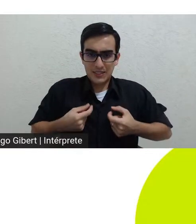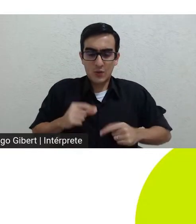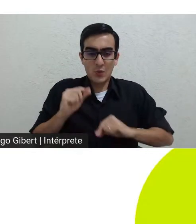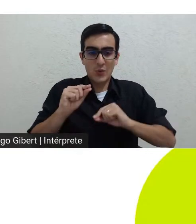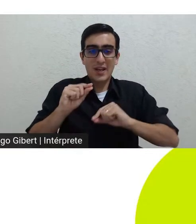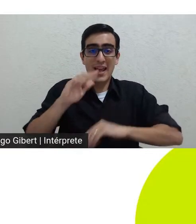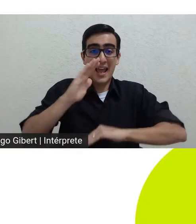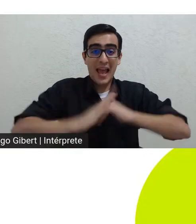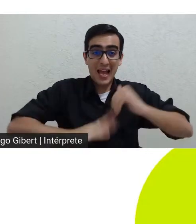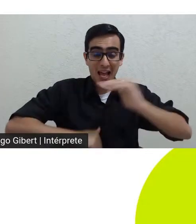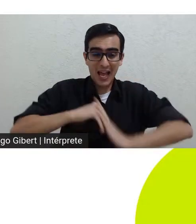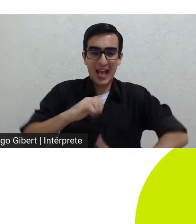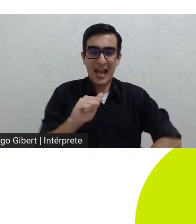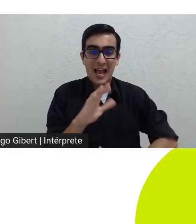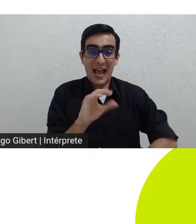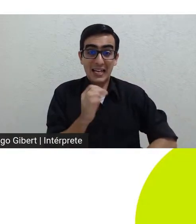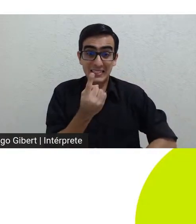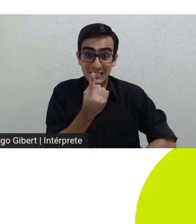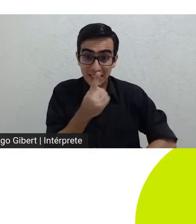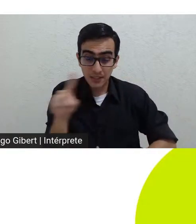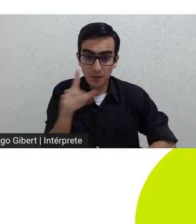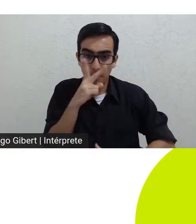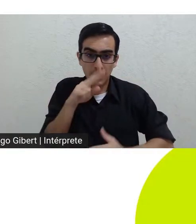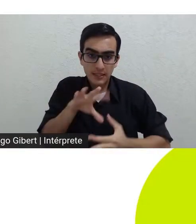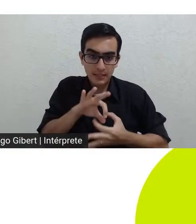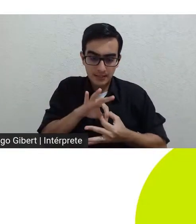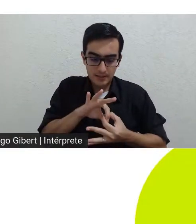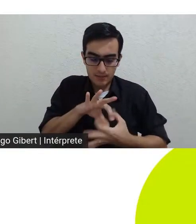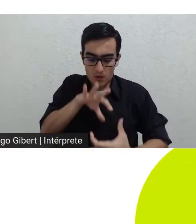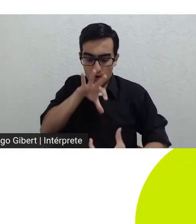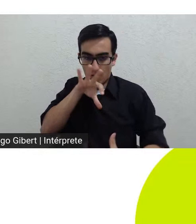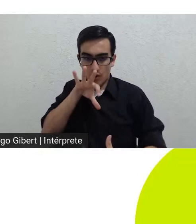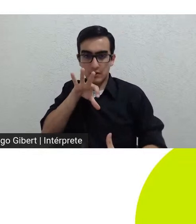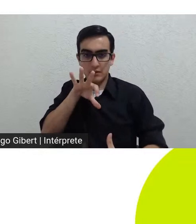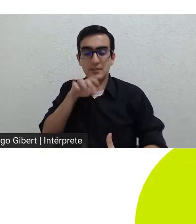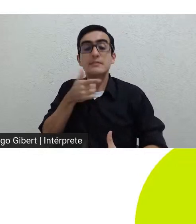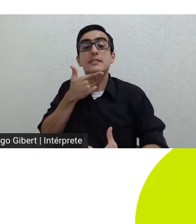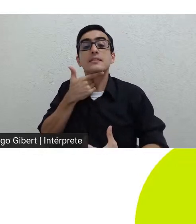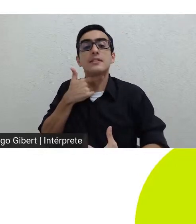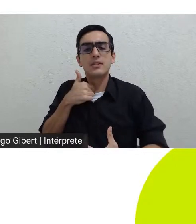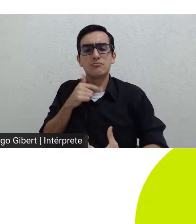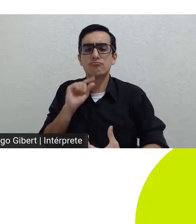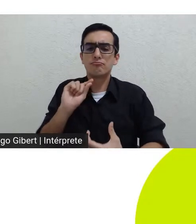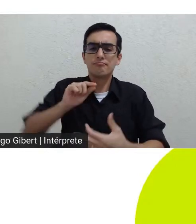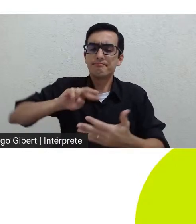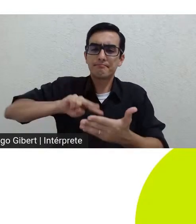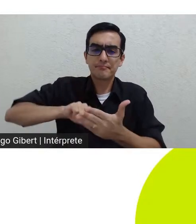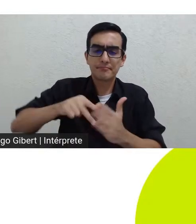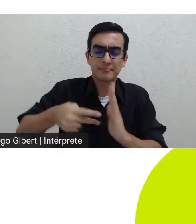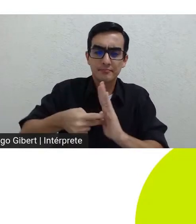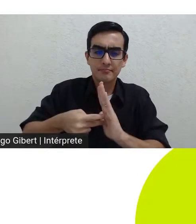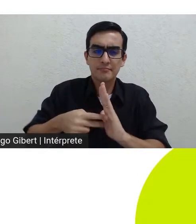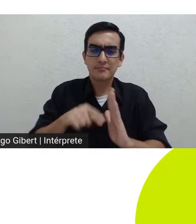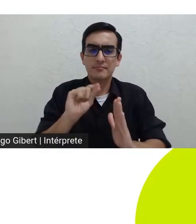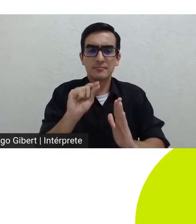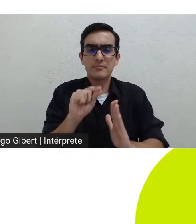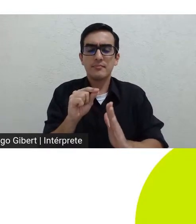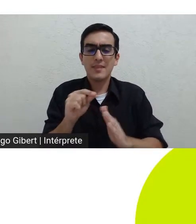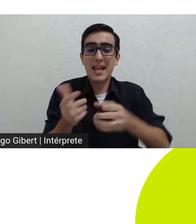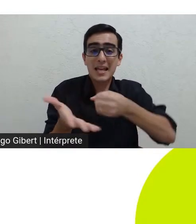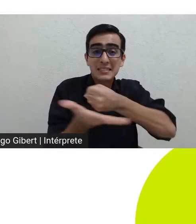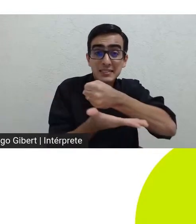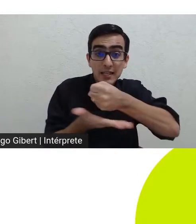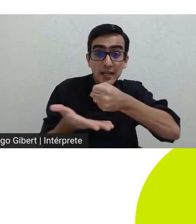quando está desligado do desejo isto é de sua essência